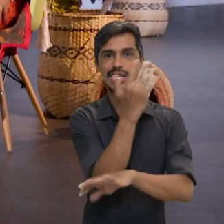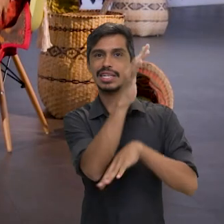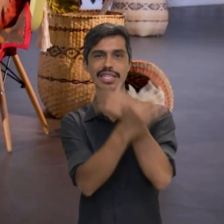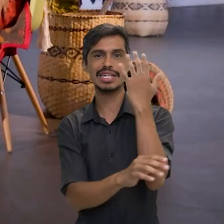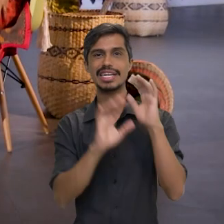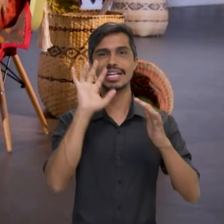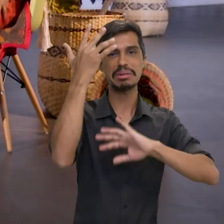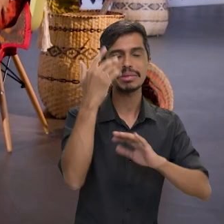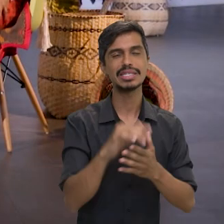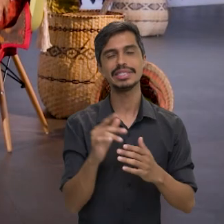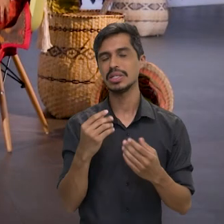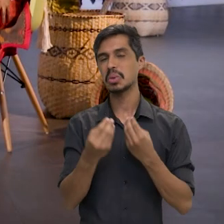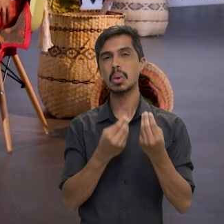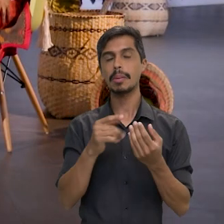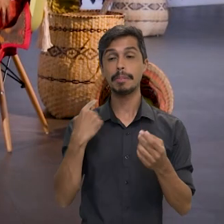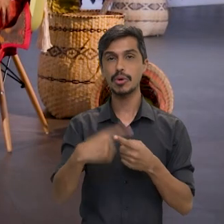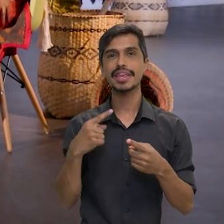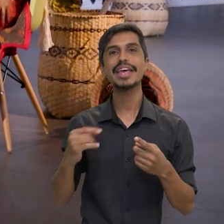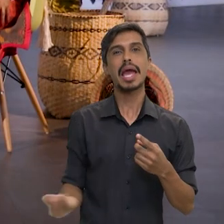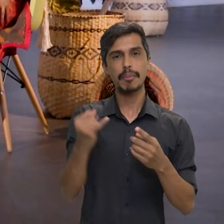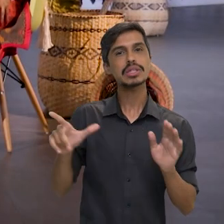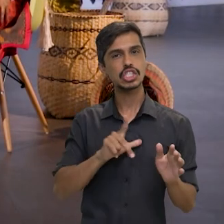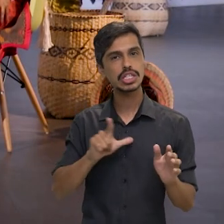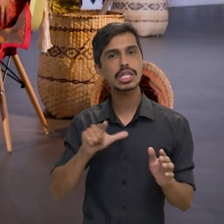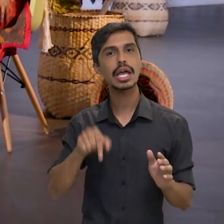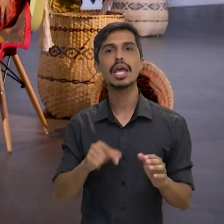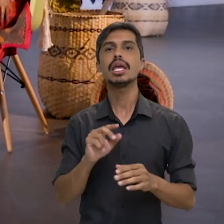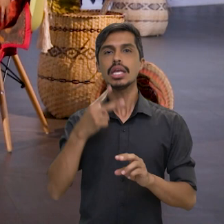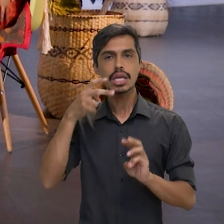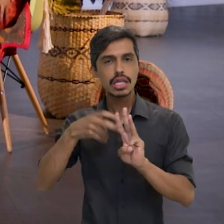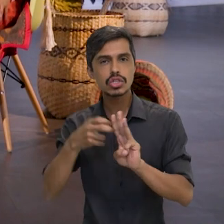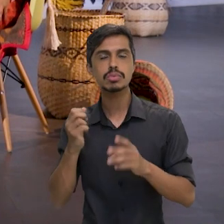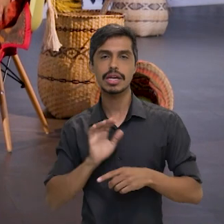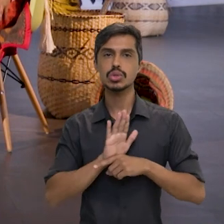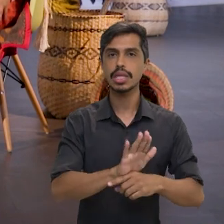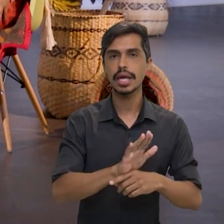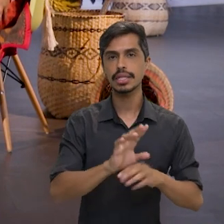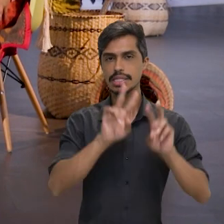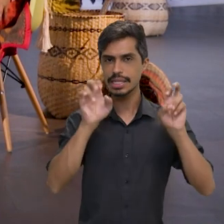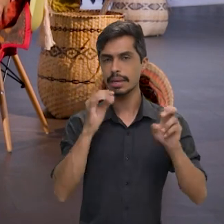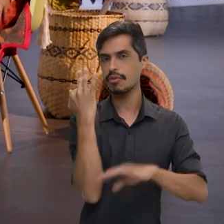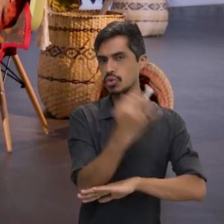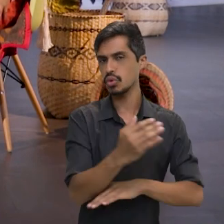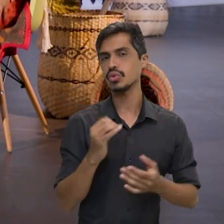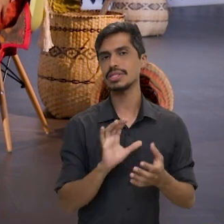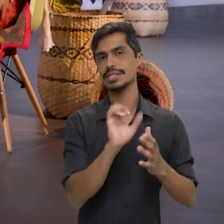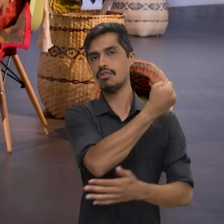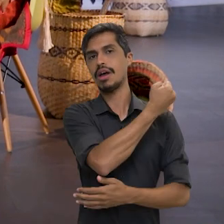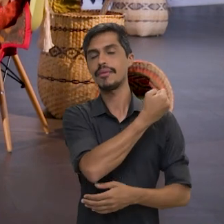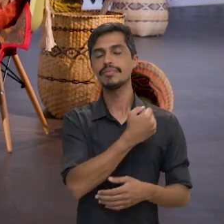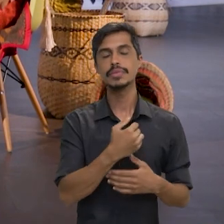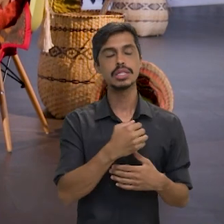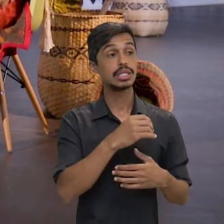climática? Eles são peças fundamentais para salvar o nosso futuro? Olha, fundamental,